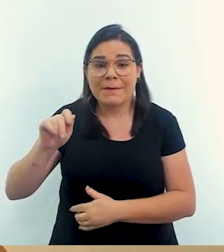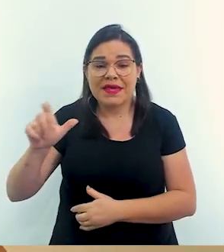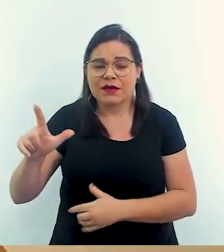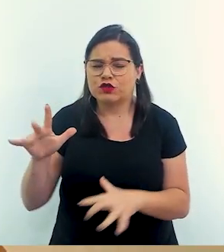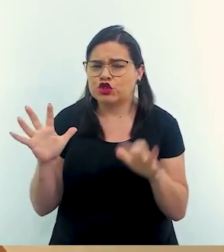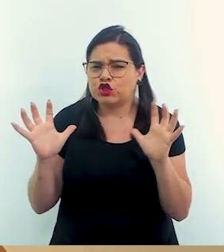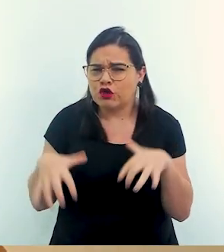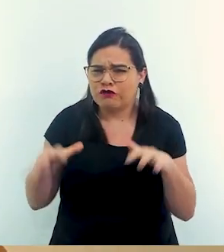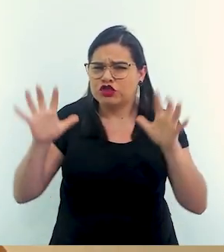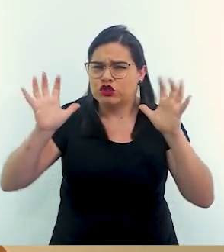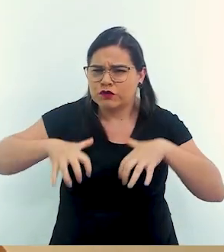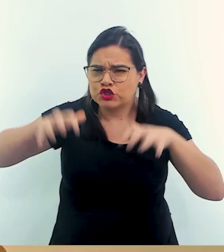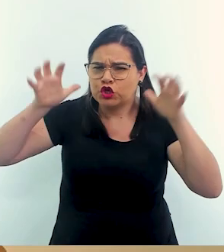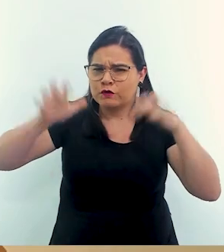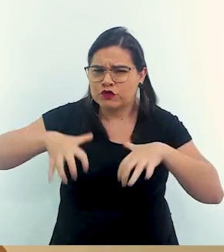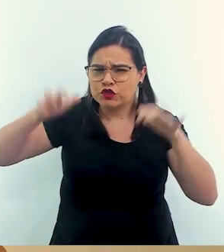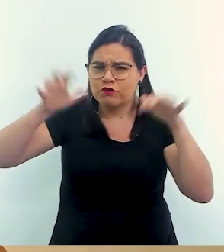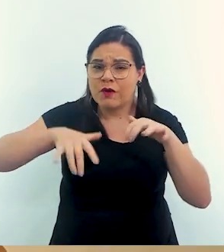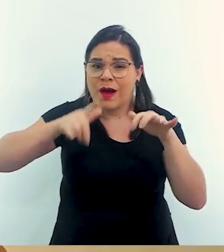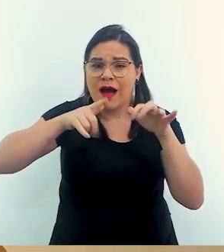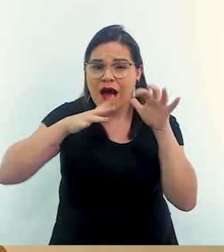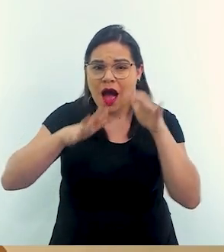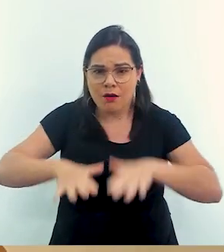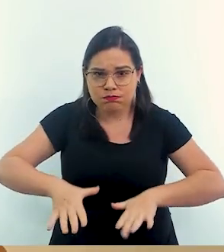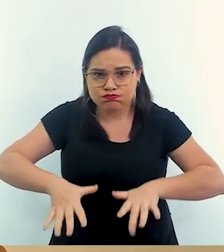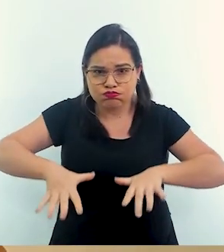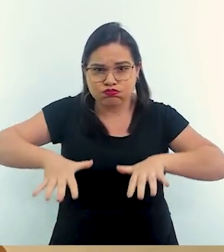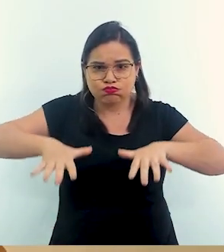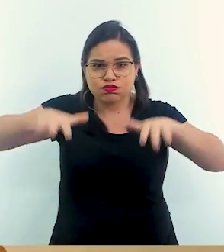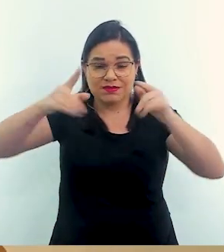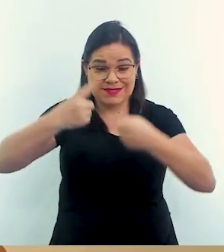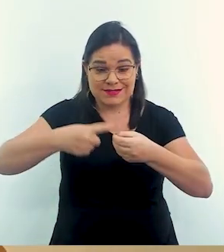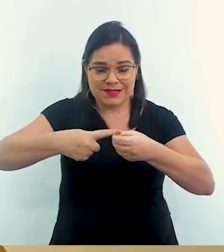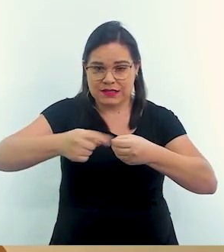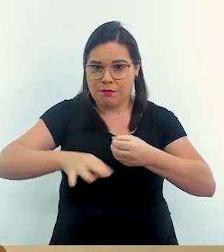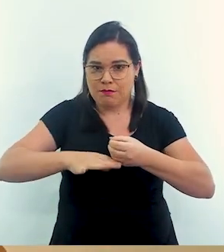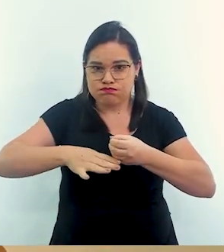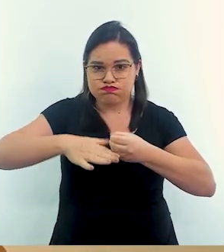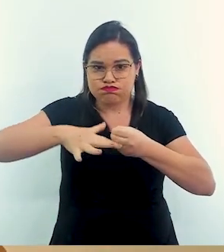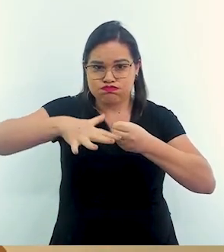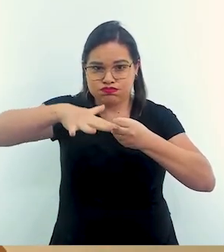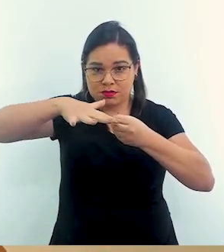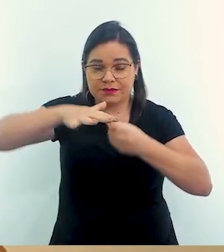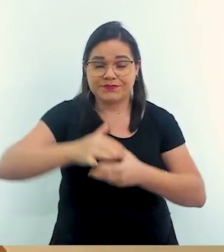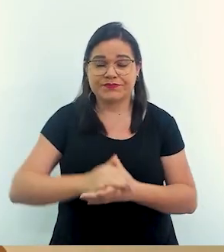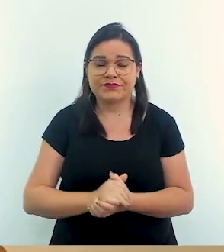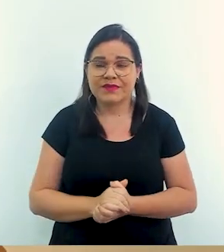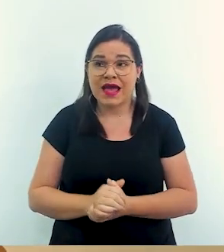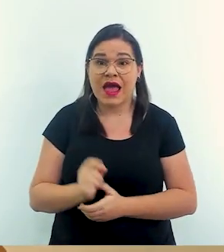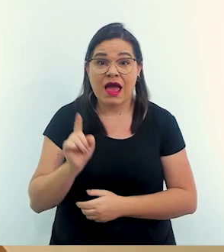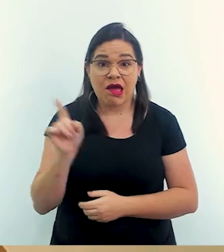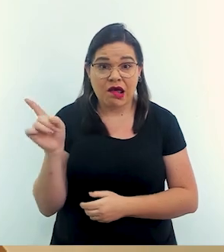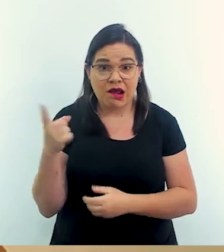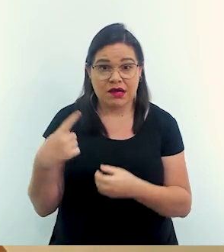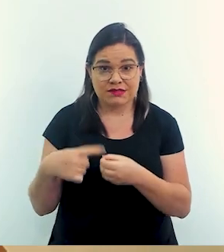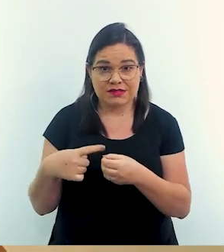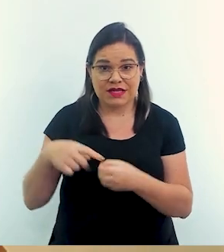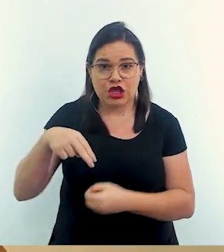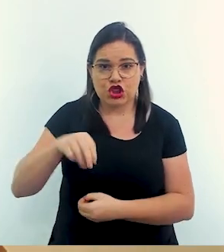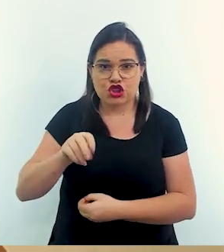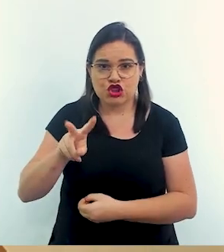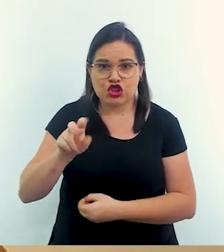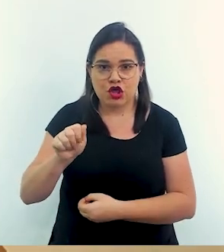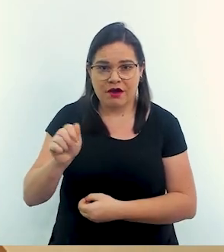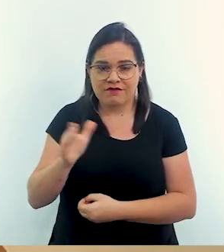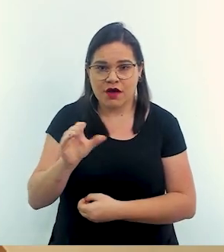Então, choveu muito, alguns dias romperam e a cidade foi toda inundada. A Nova Orleans, se não me engano, tinha acho que